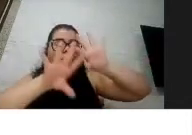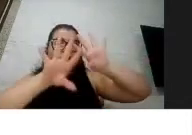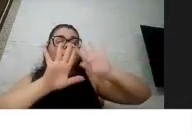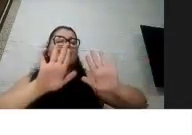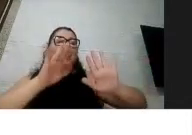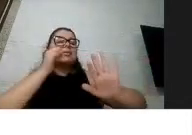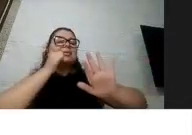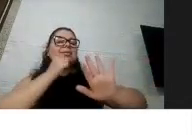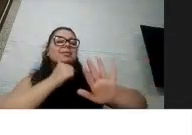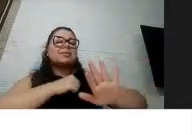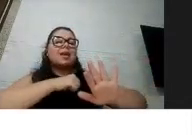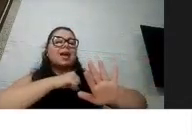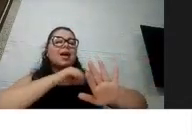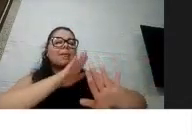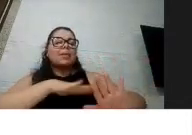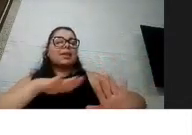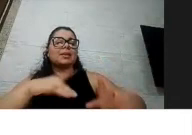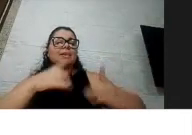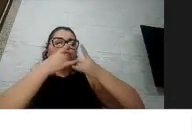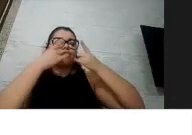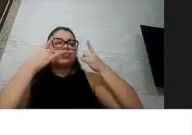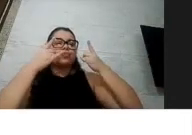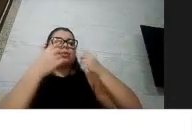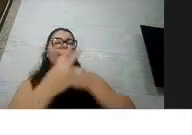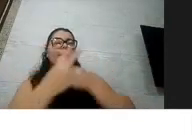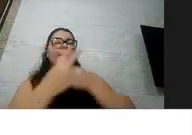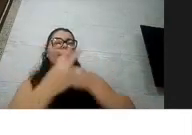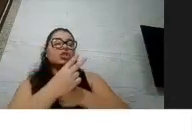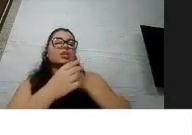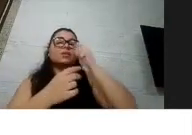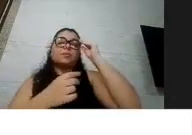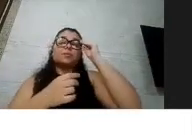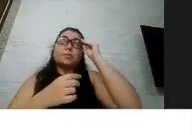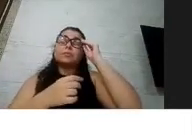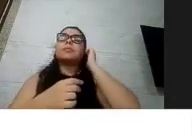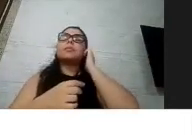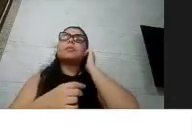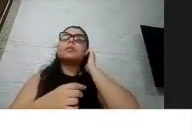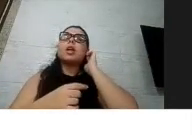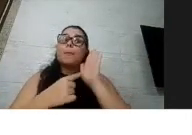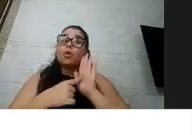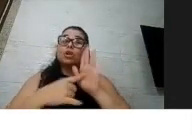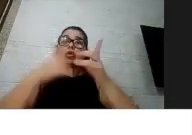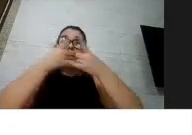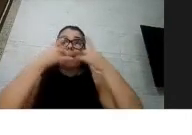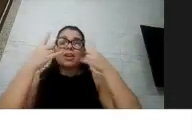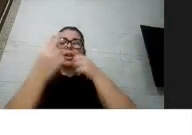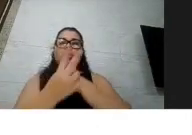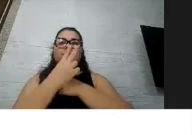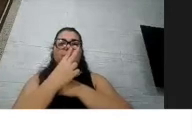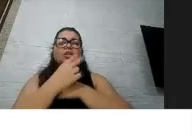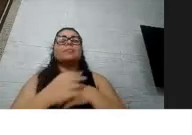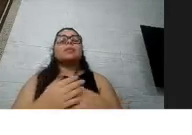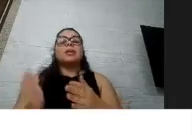porque está usando máscara, então, é uma maneira, é uma ilustração para informar o quanto a máscara protege, né, e aqui a última